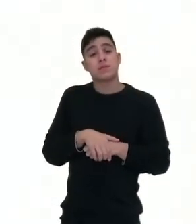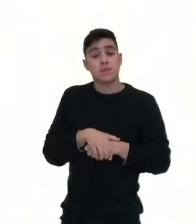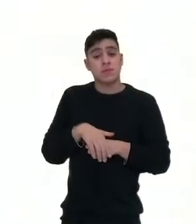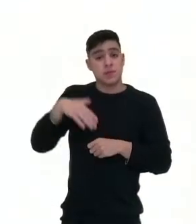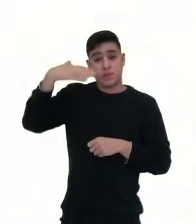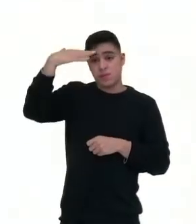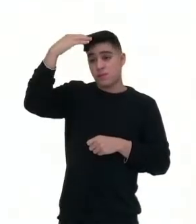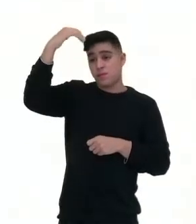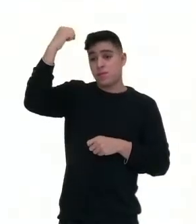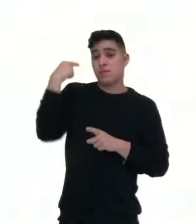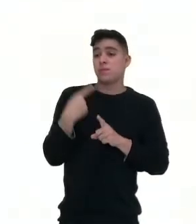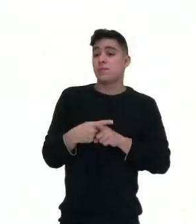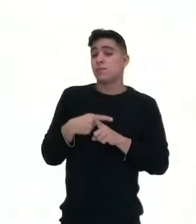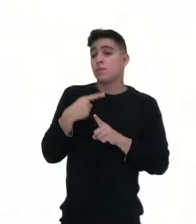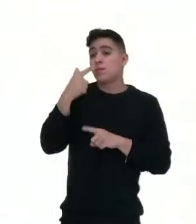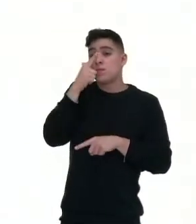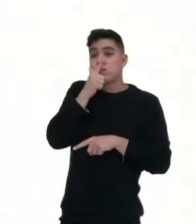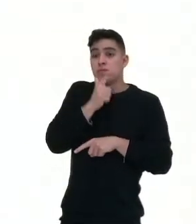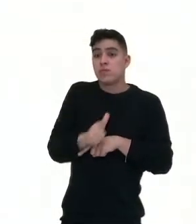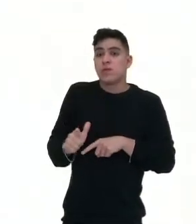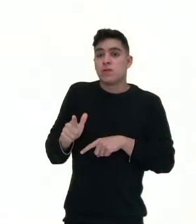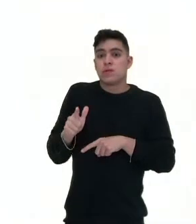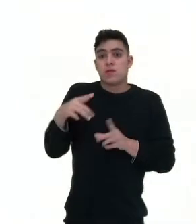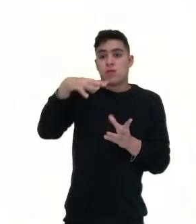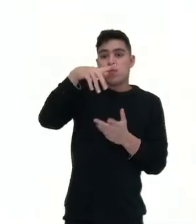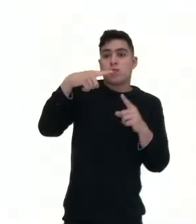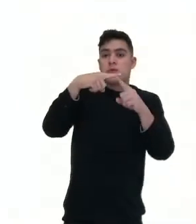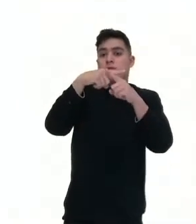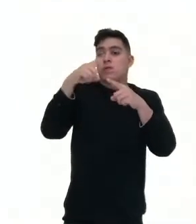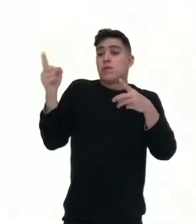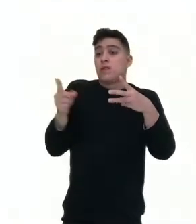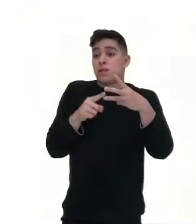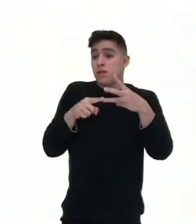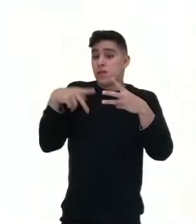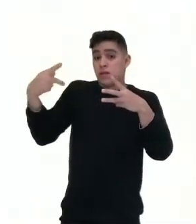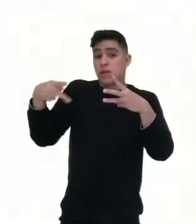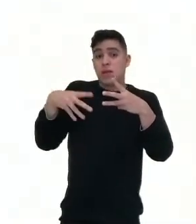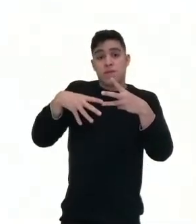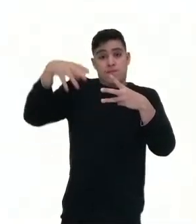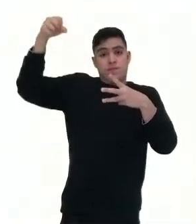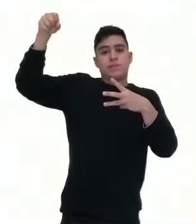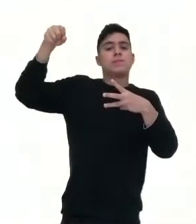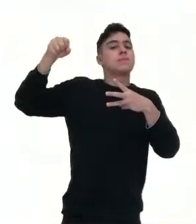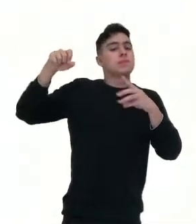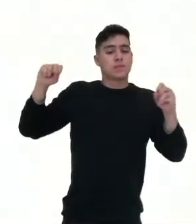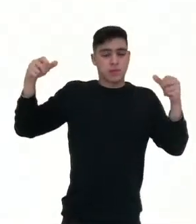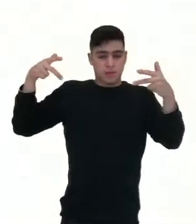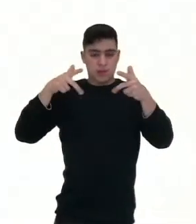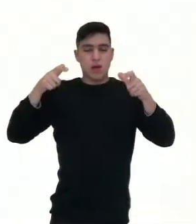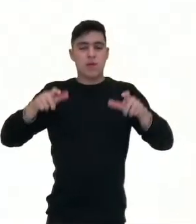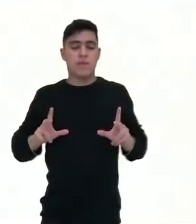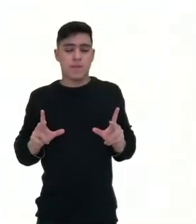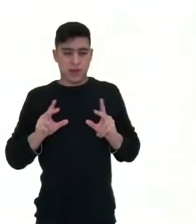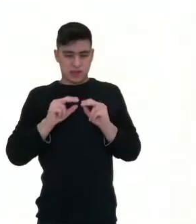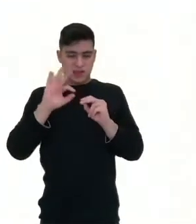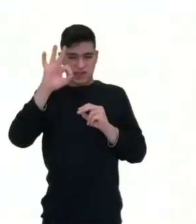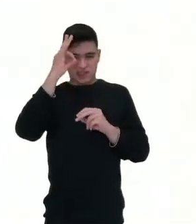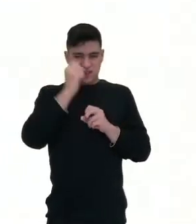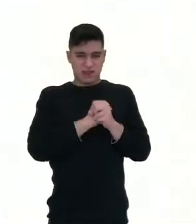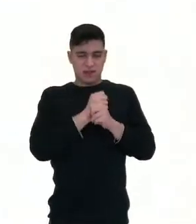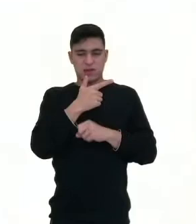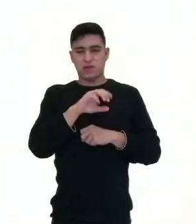conhecida por quê? Conquistou o terceiro lugar na Copa do Mundo de Slepotre, que foi realizado em Paris, em 2011.